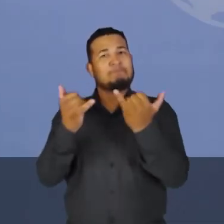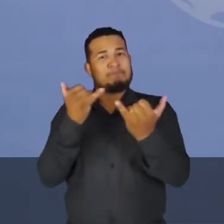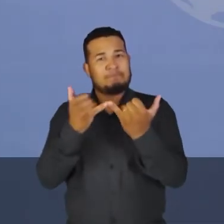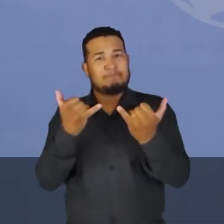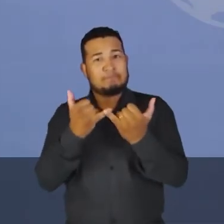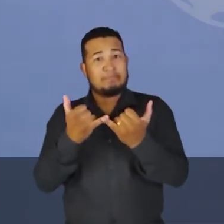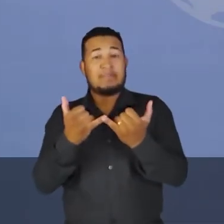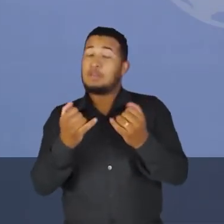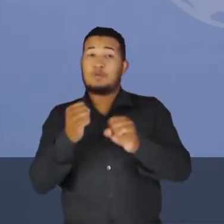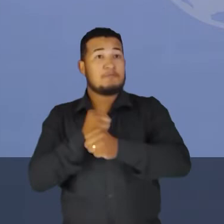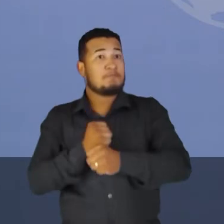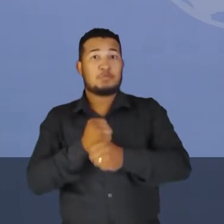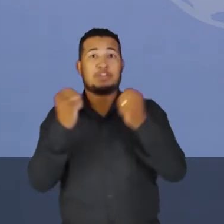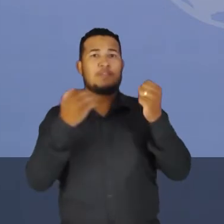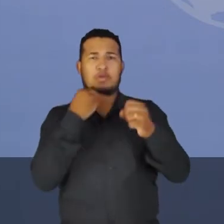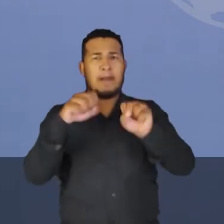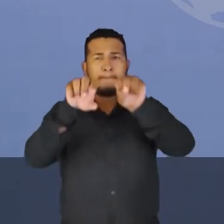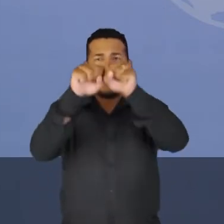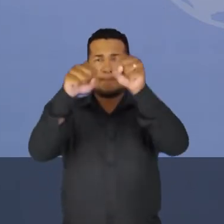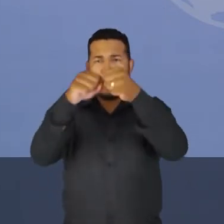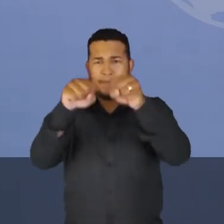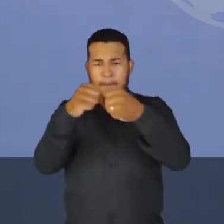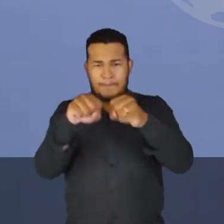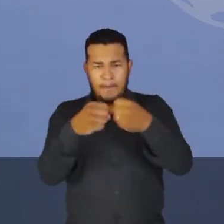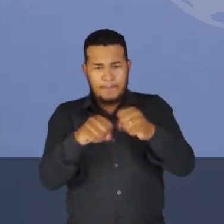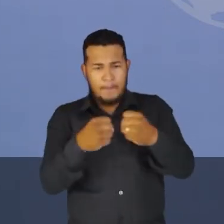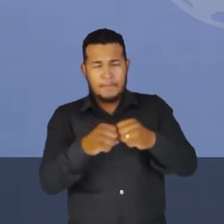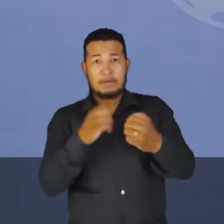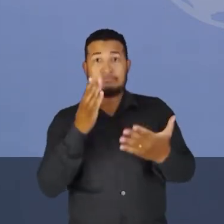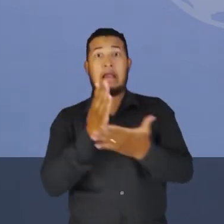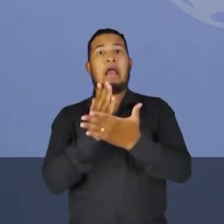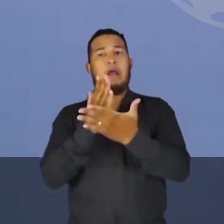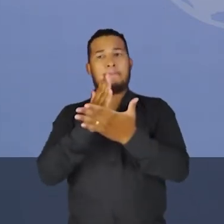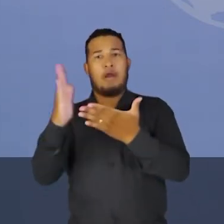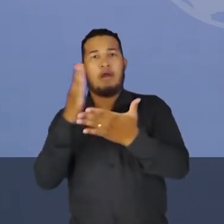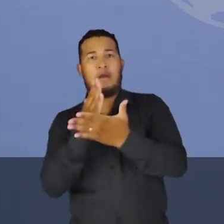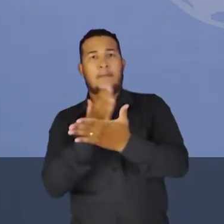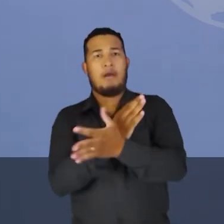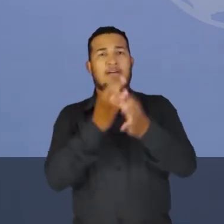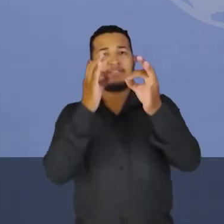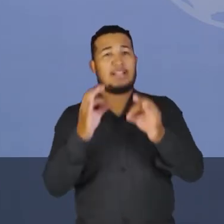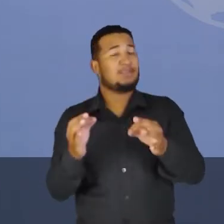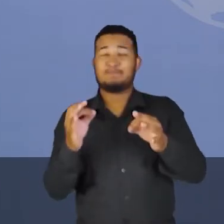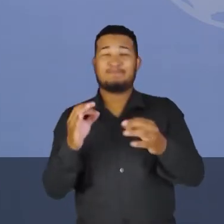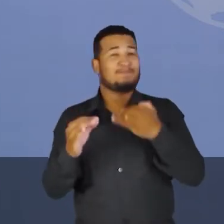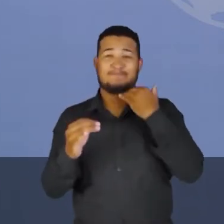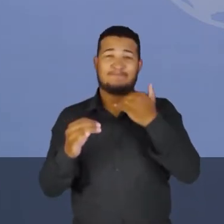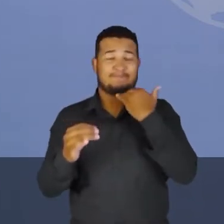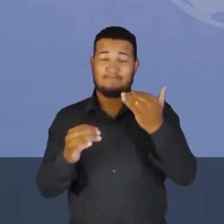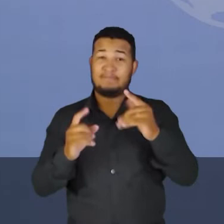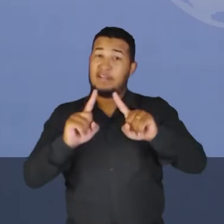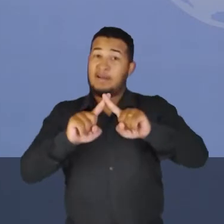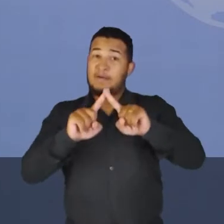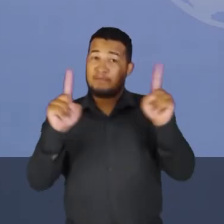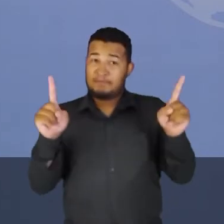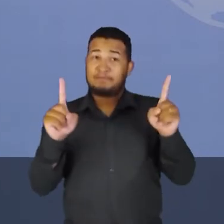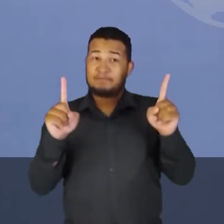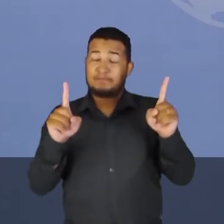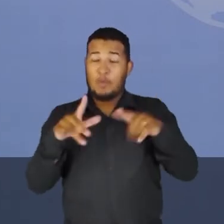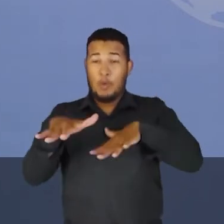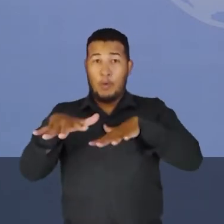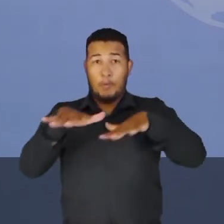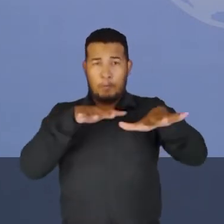Então, você nunca vai conseguir quebrar, quebrar, quebrar e chegar nesta fase. No entanto, esta